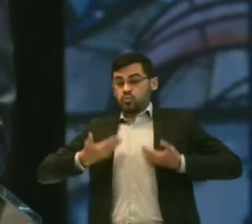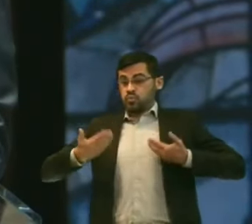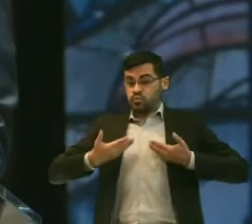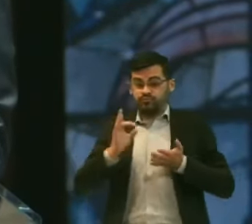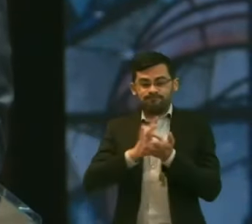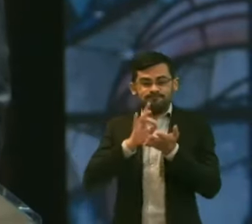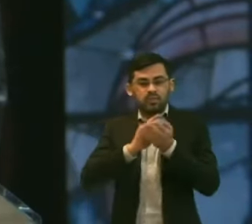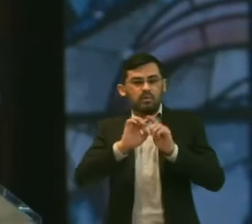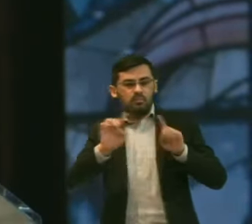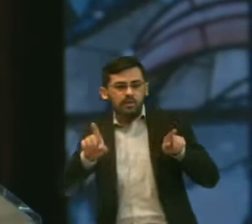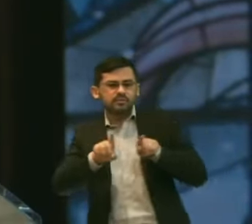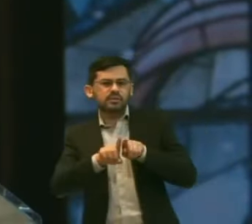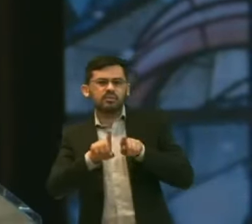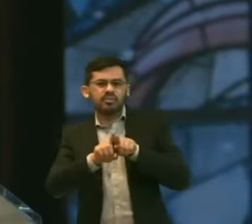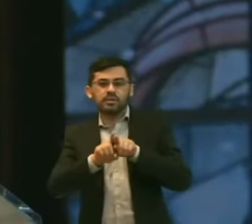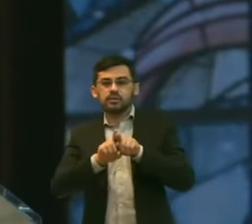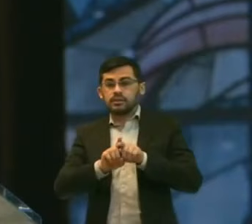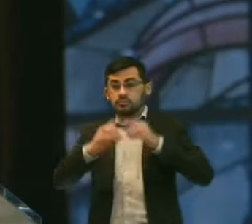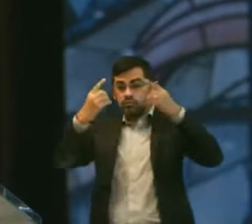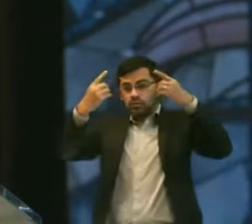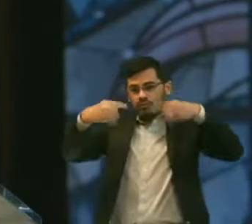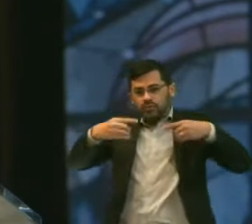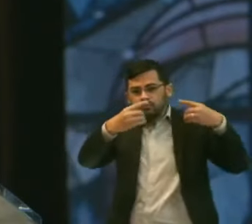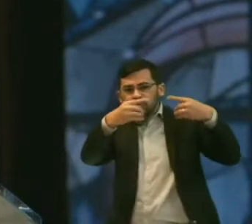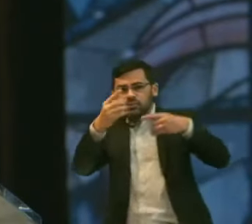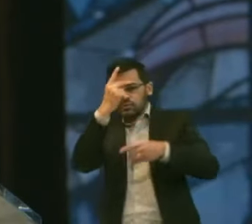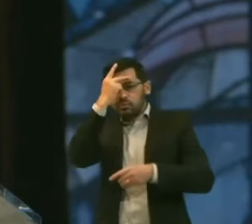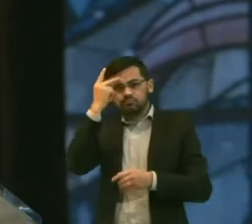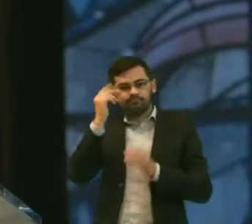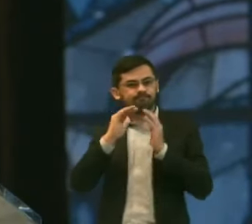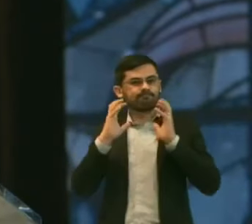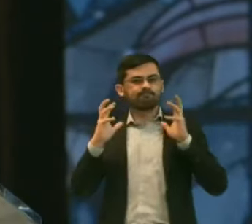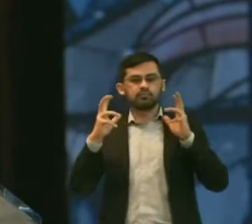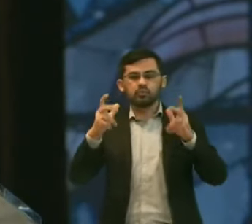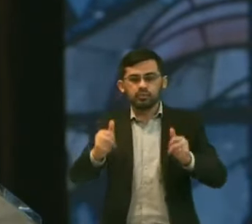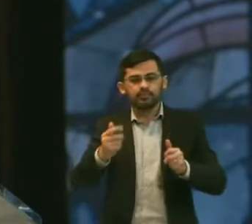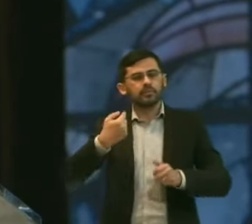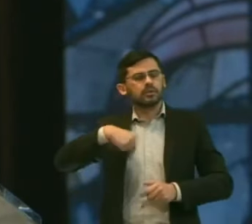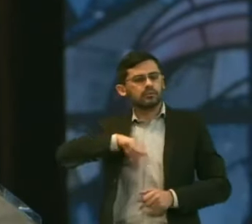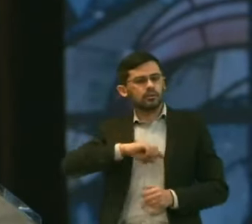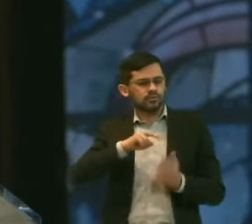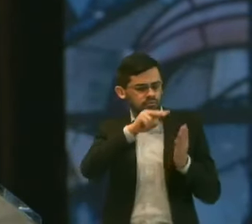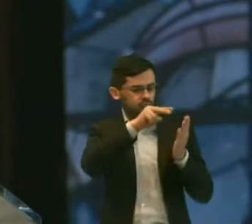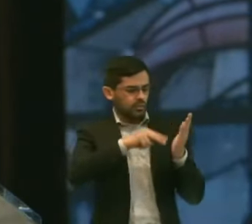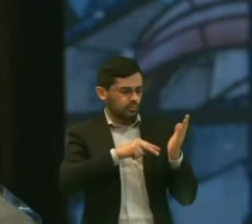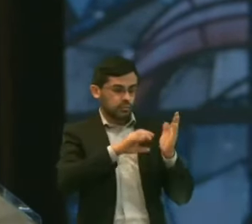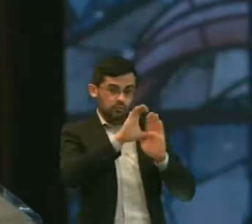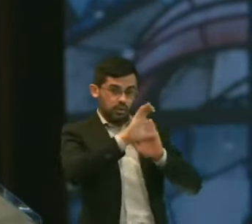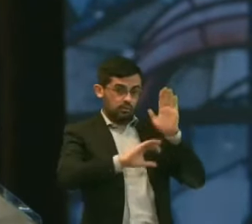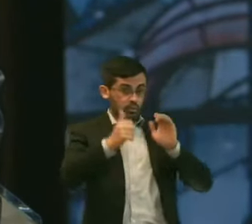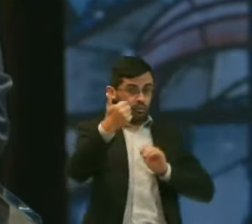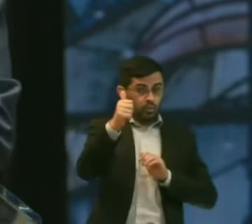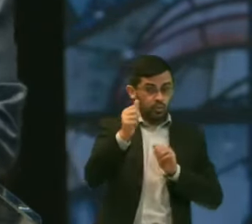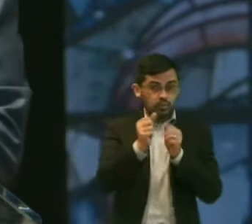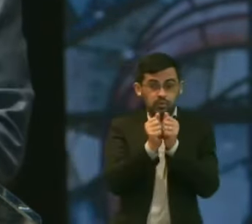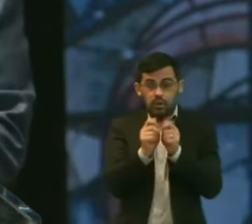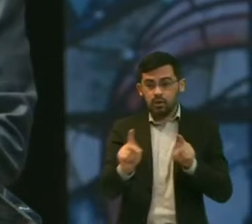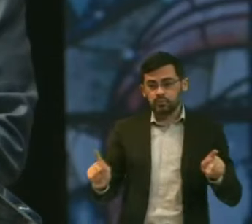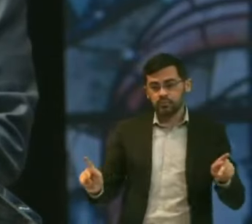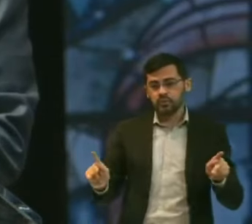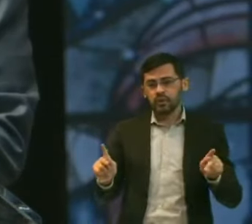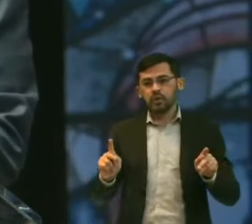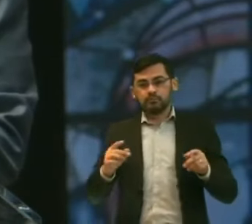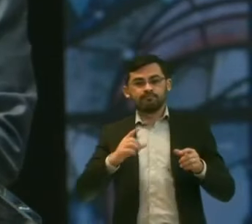Deus Mas também pra trazer desafios a esses servos E então nós vimos ali no capítulo 11 do Apocalipse alguns